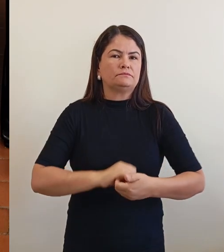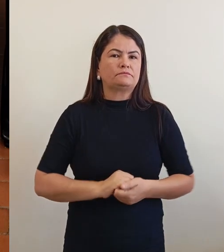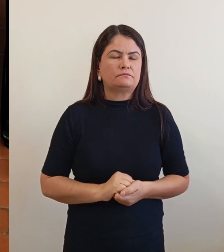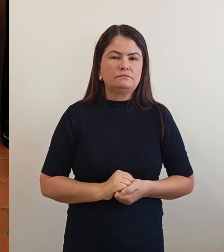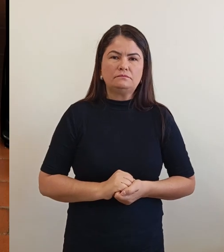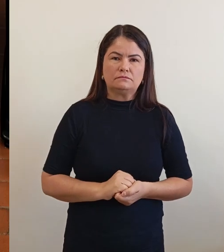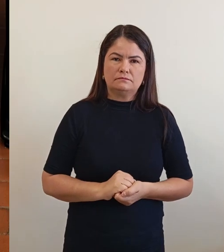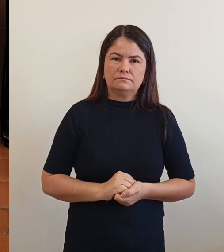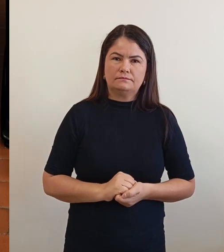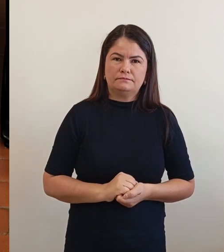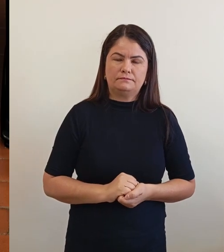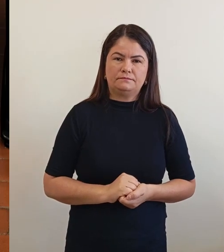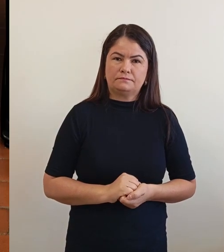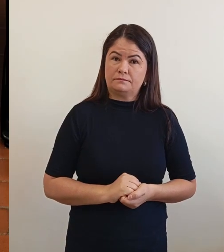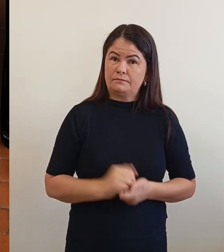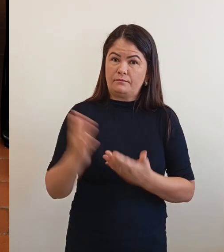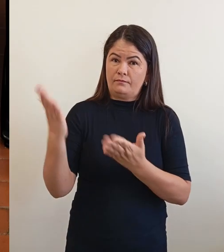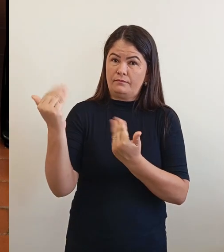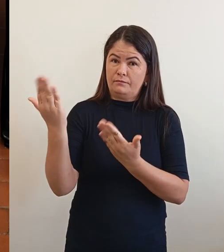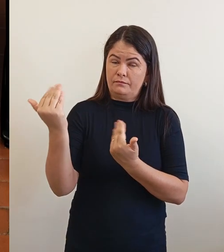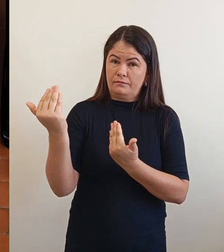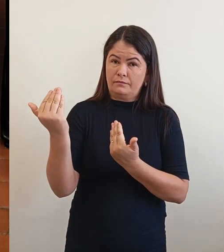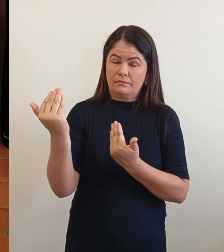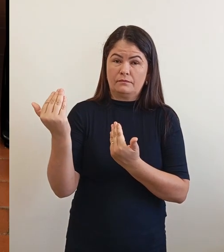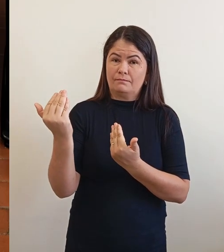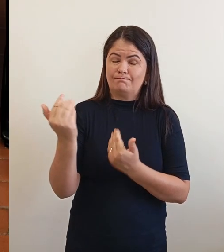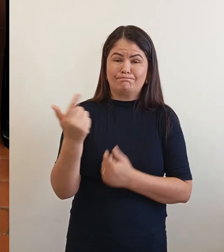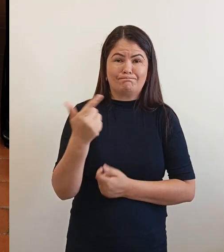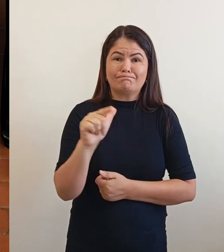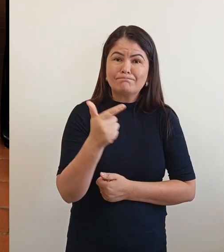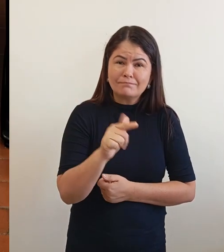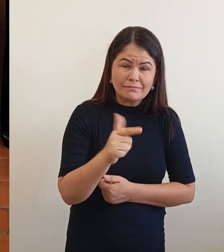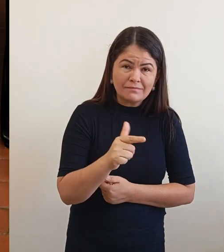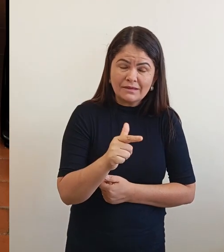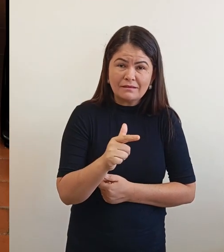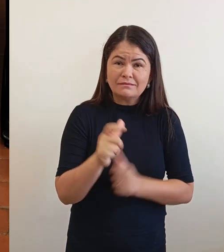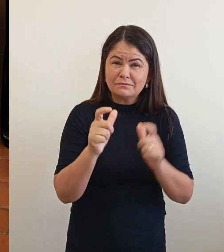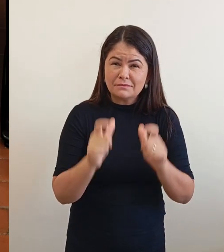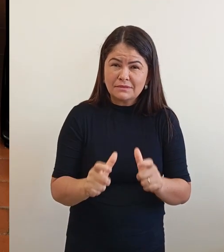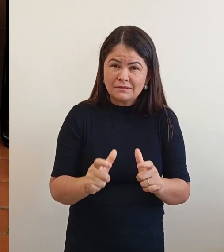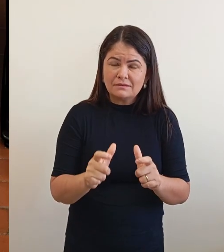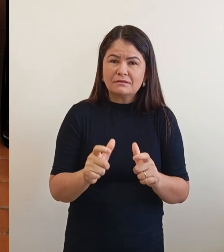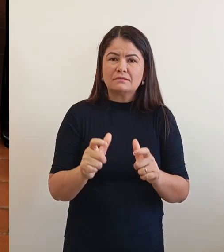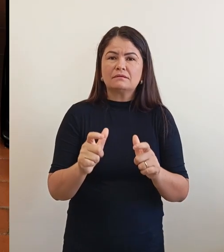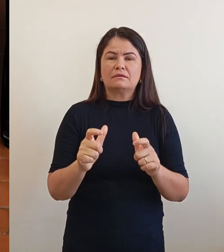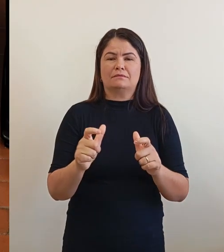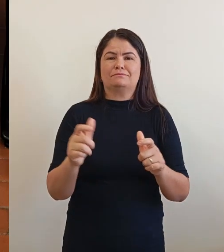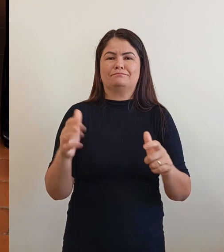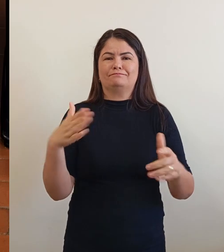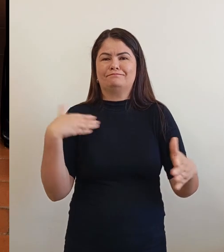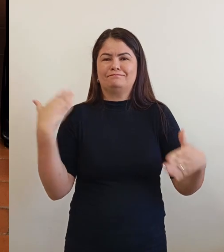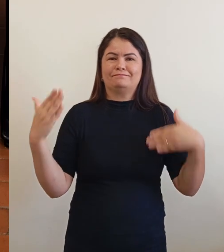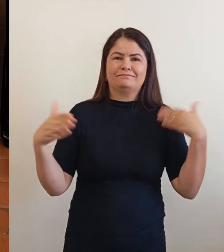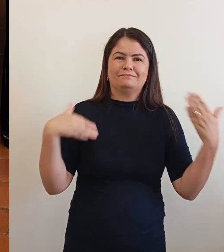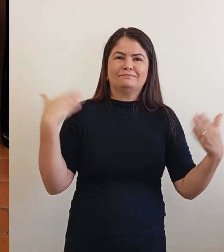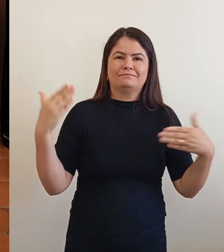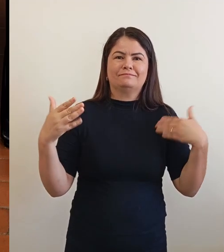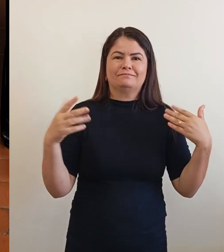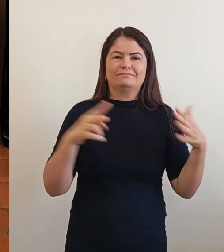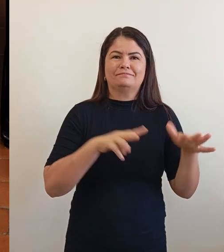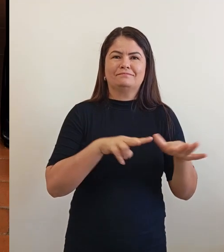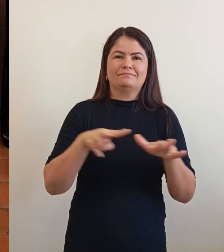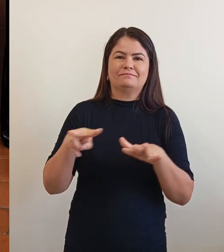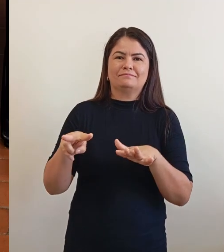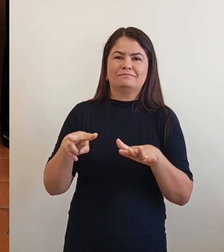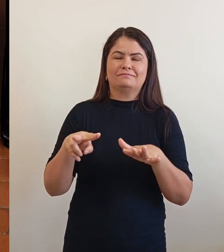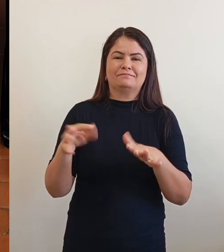os jovens, quer dizer, realmente não tem local para frequentar aqui no Sinal de Semana.